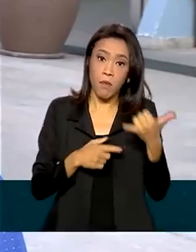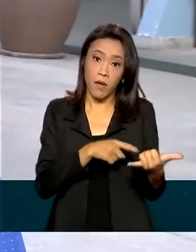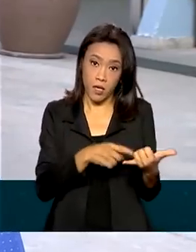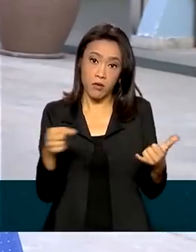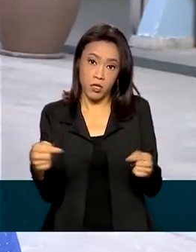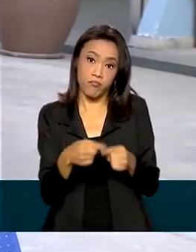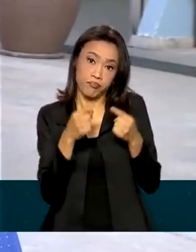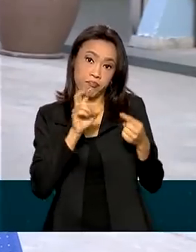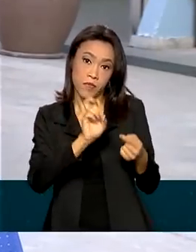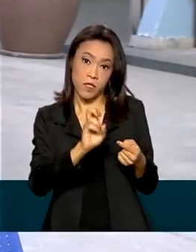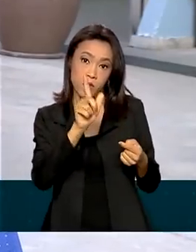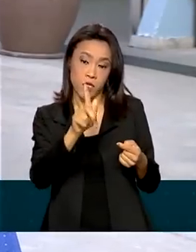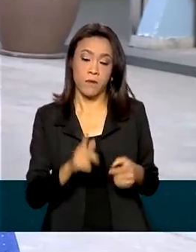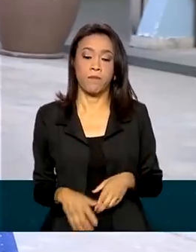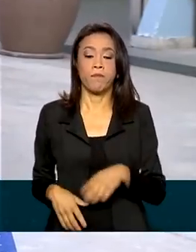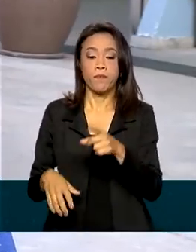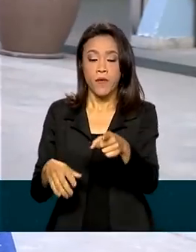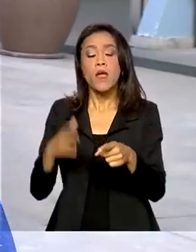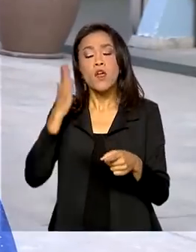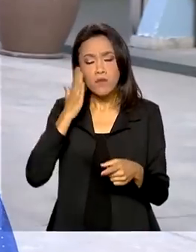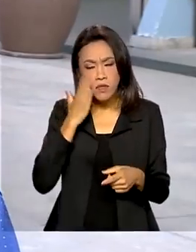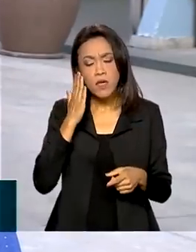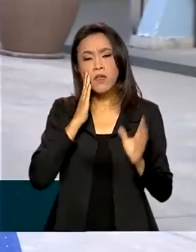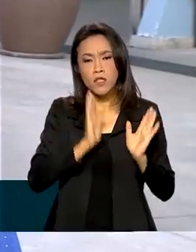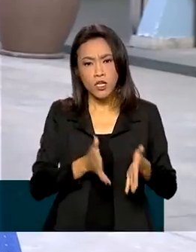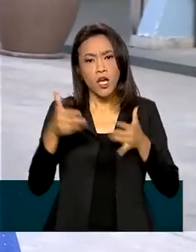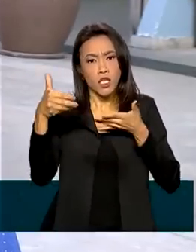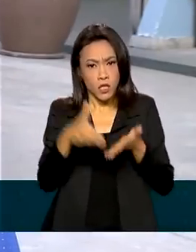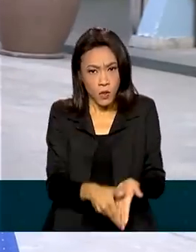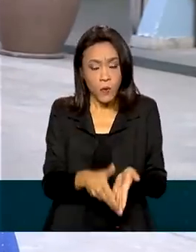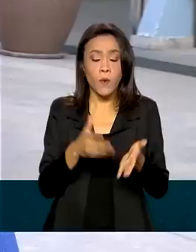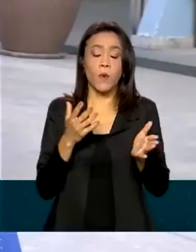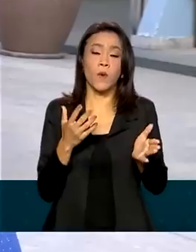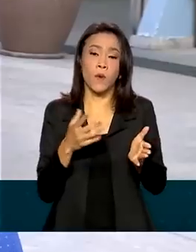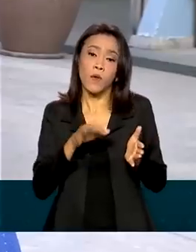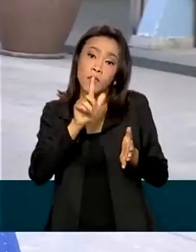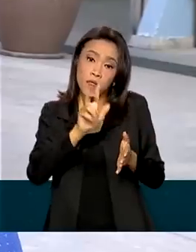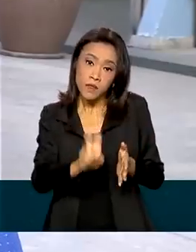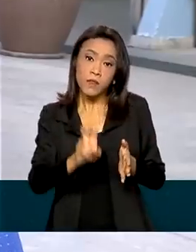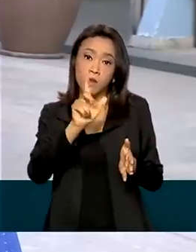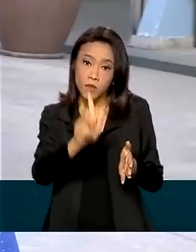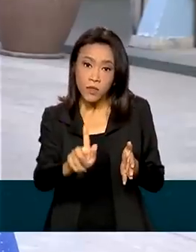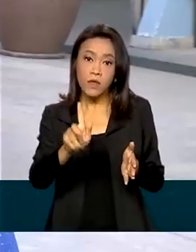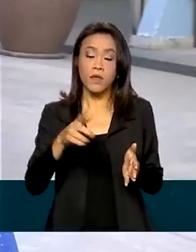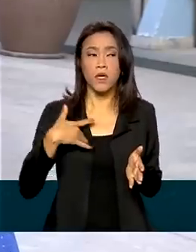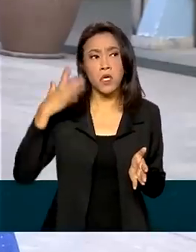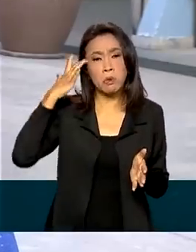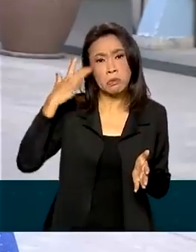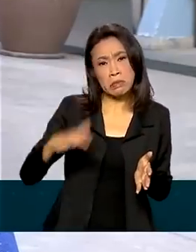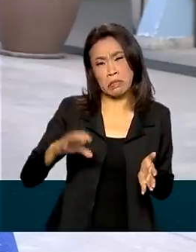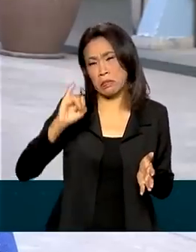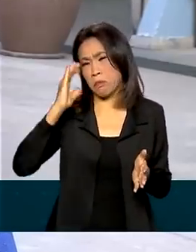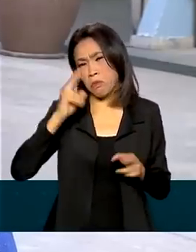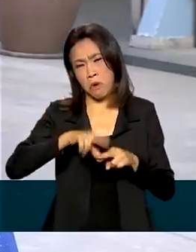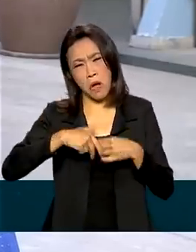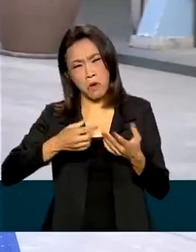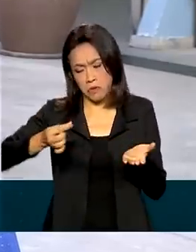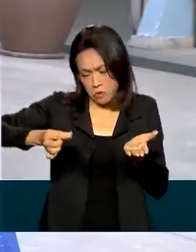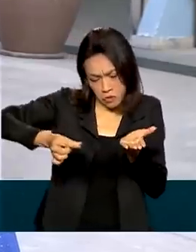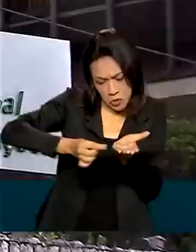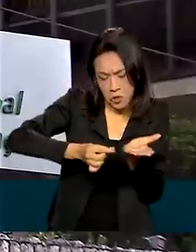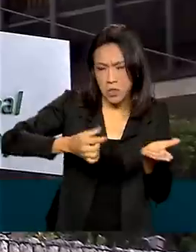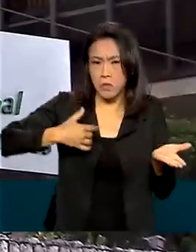ainda. Eu sei que já chegou para a gente utilizar no dia a dia, eu não sei se é por causa do chip, ainda que eu não fiz a